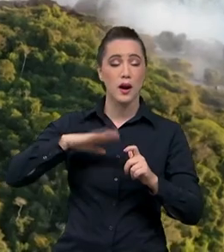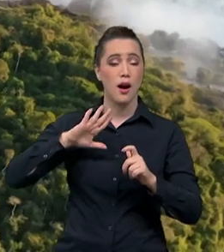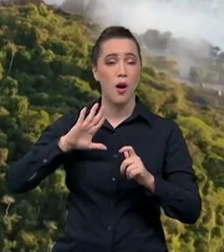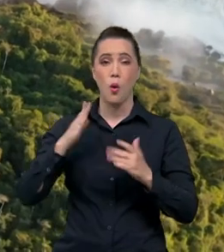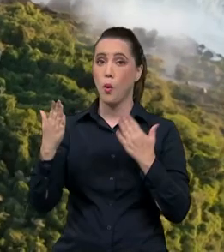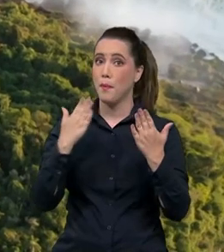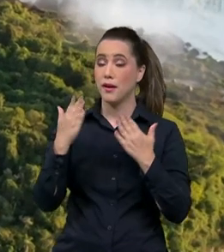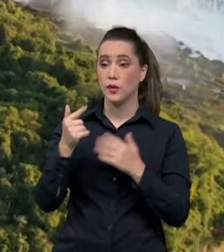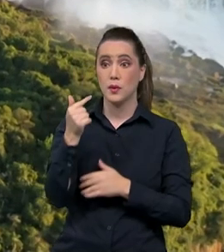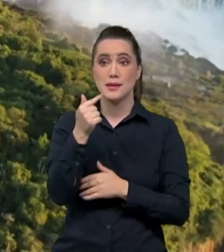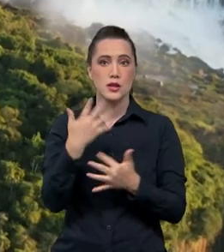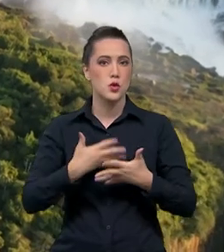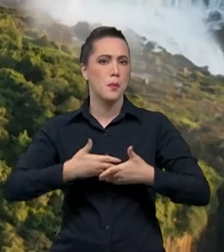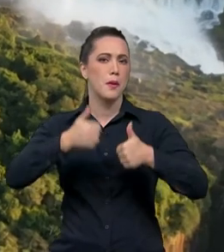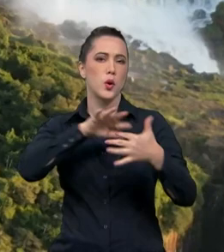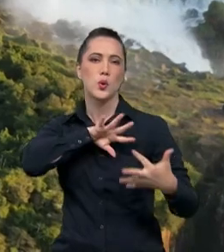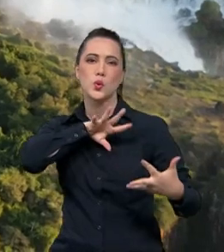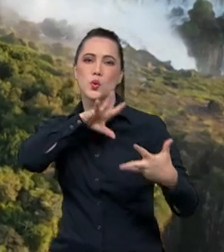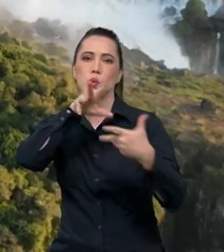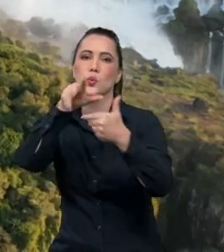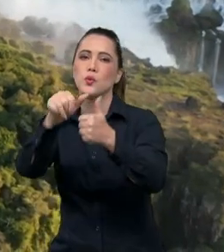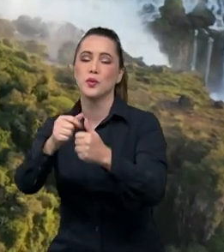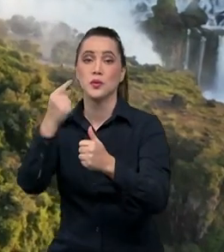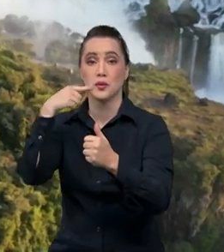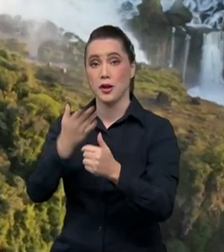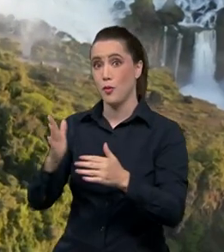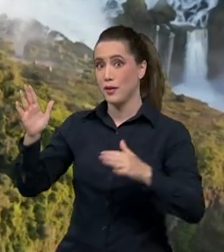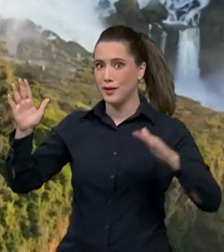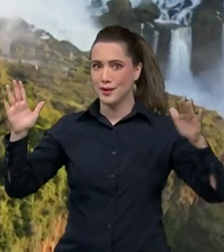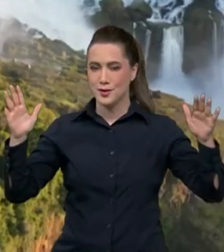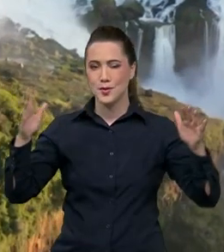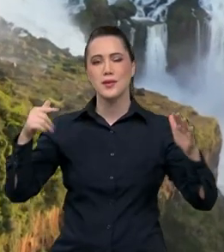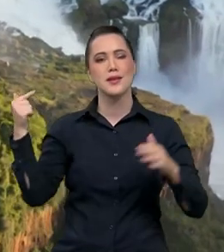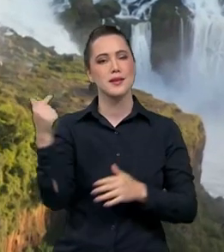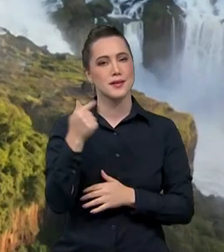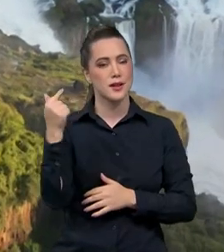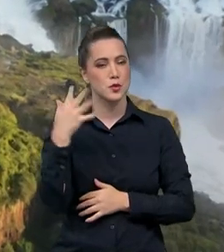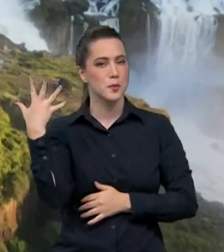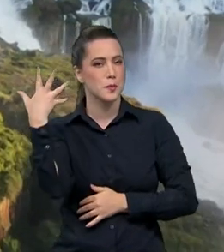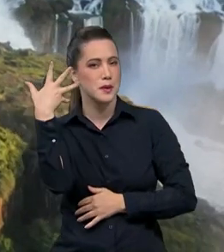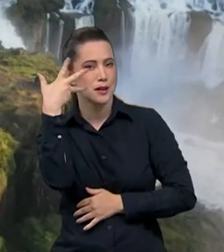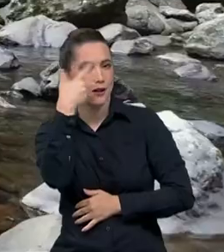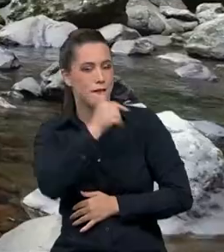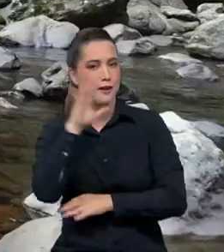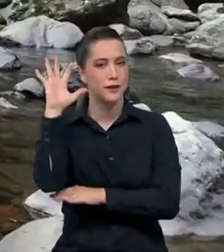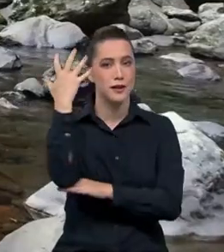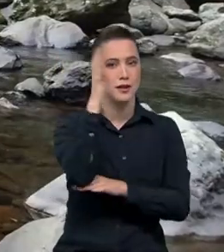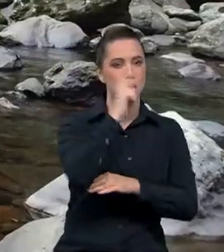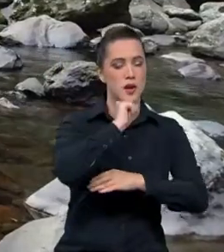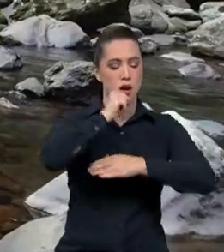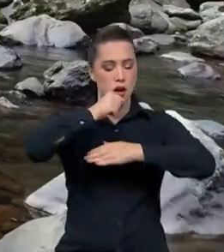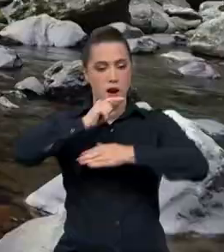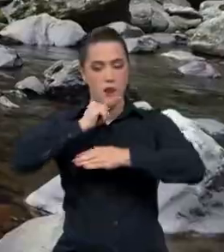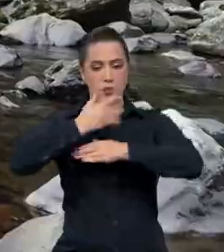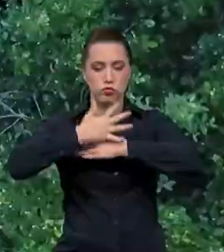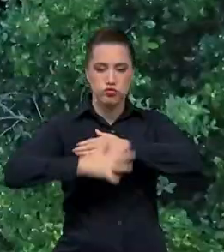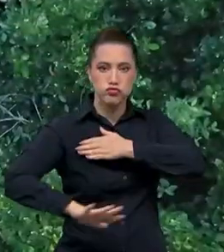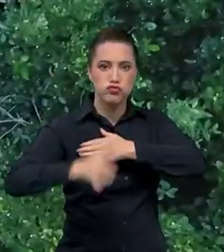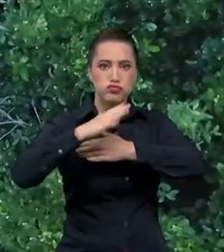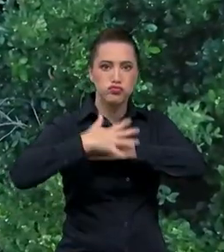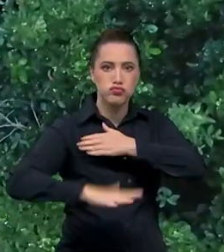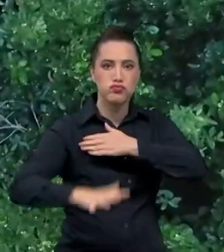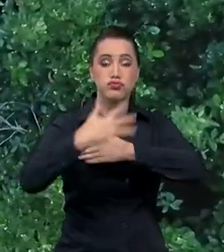moderno, o Cristo Redentor, e a sétima maravilha da natureza, as Cataratas do Iguaçu, e conta com muita